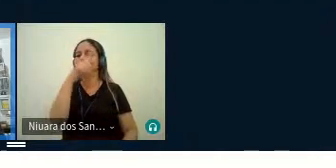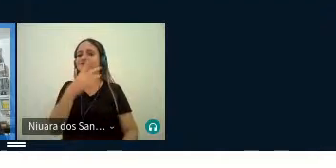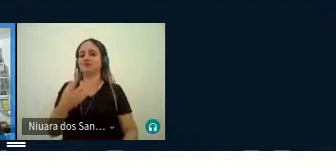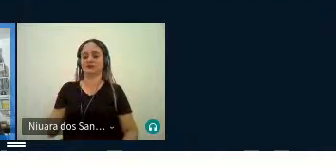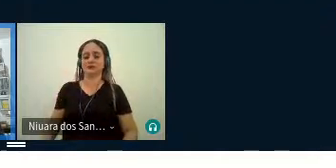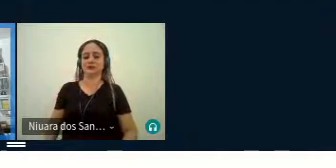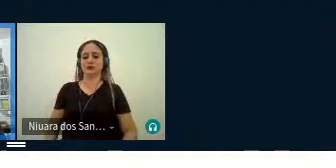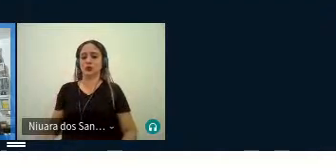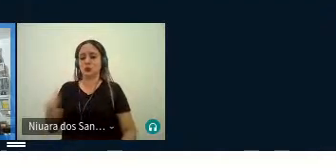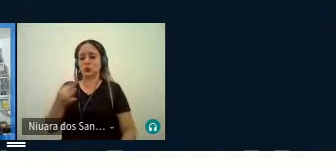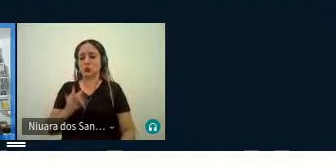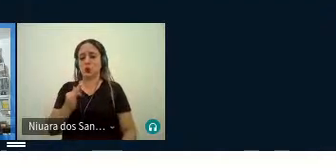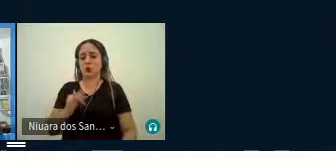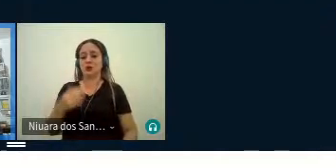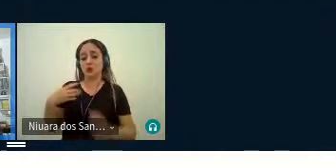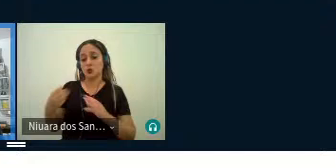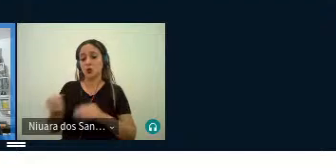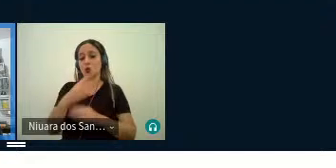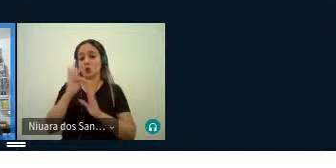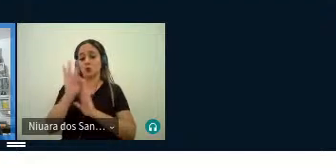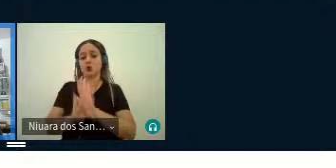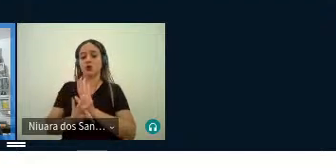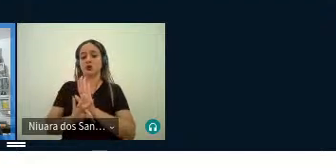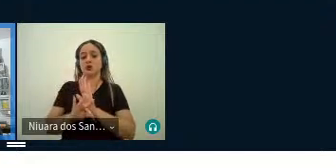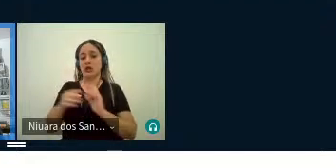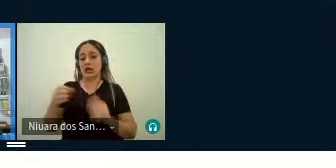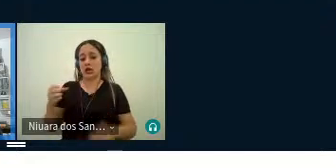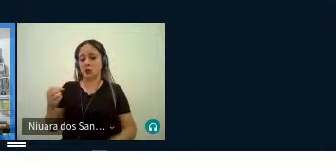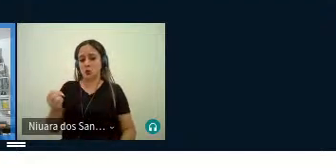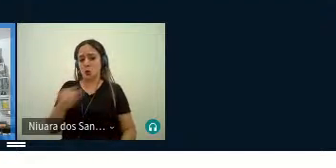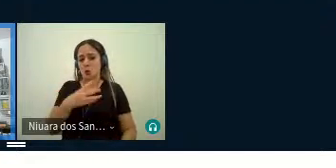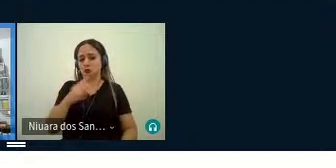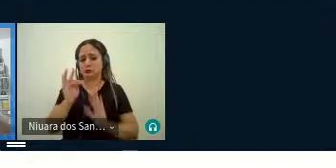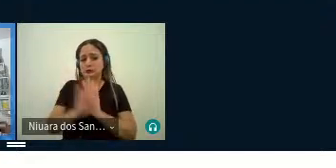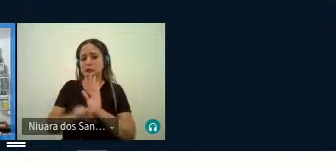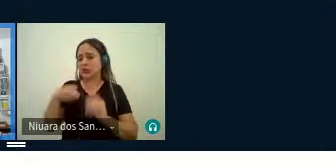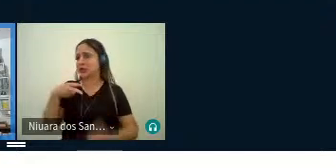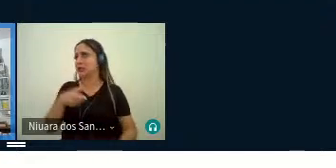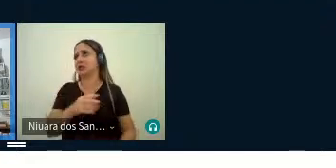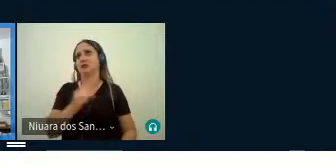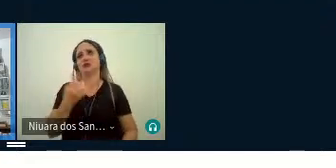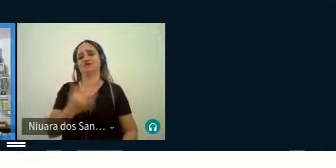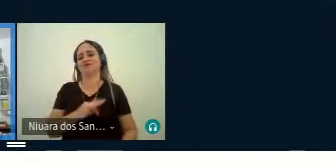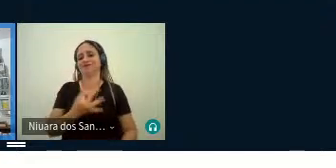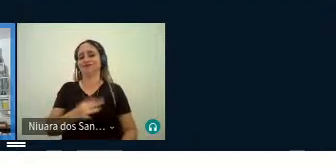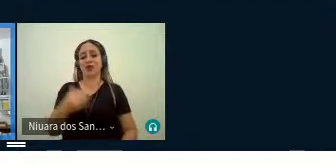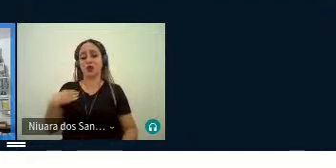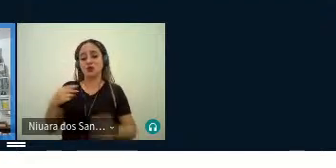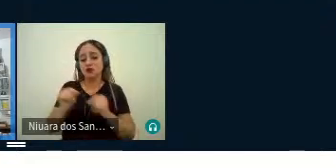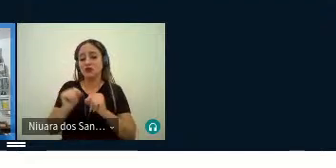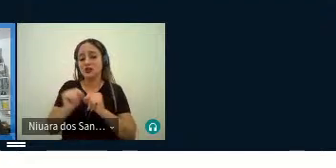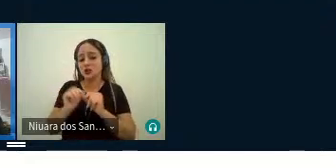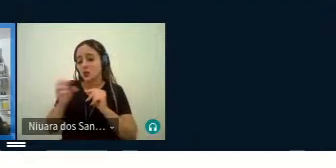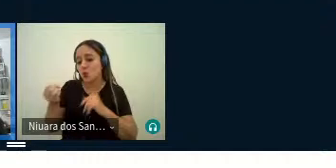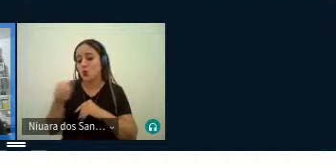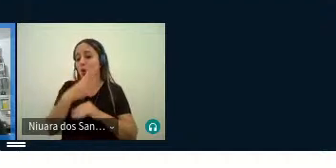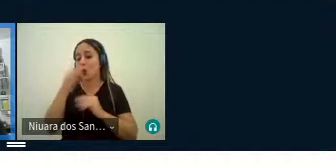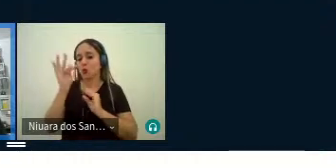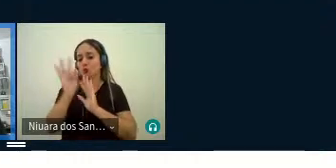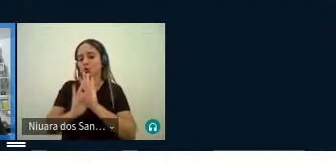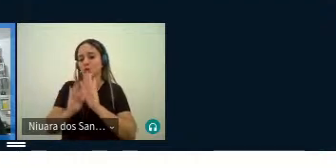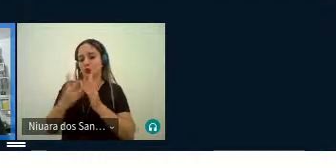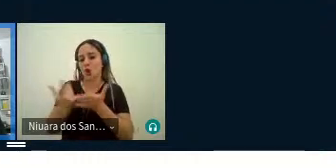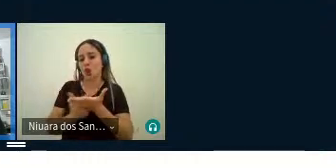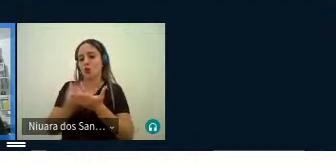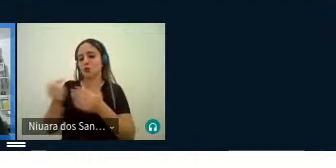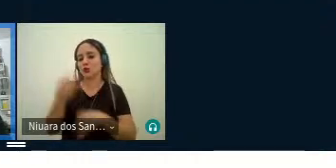Esse novo texto é sempre doloroso, porque eu estou escrevendo uma nova obra, né? A partir